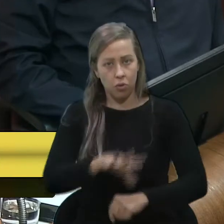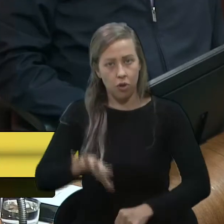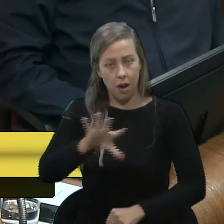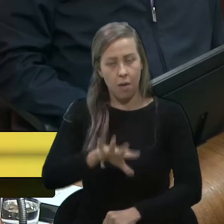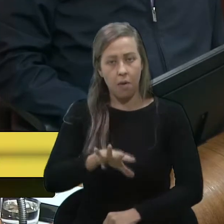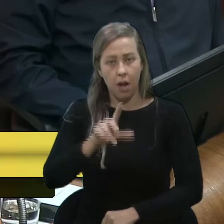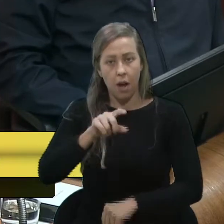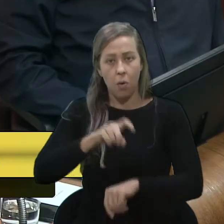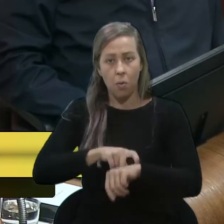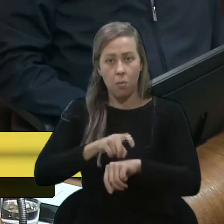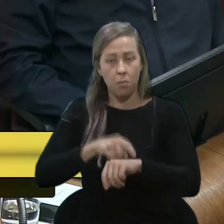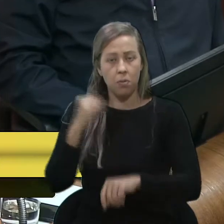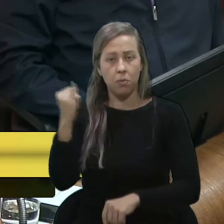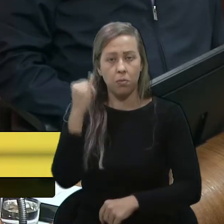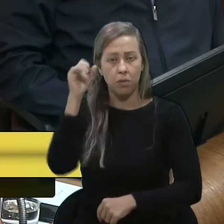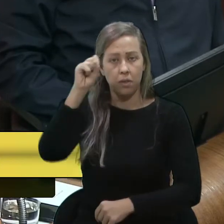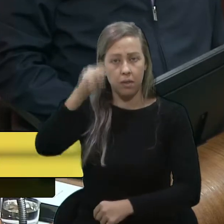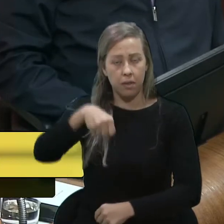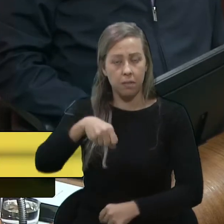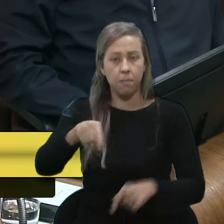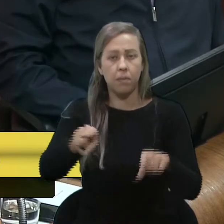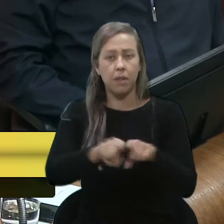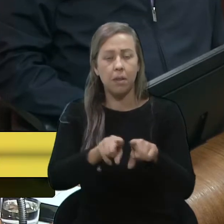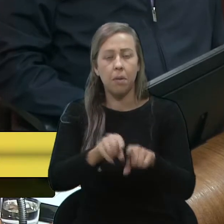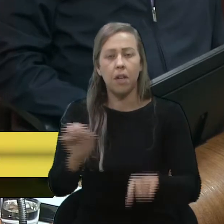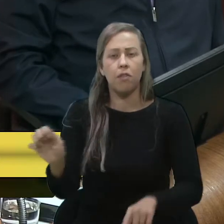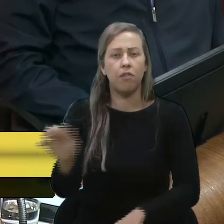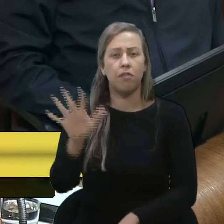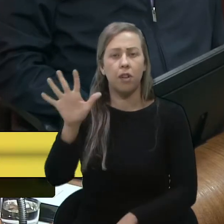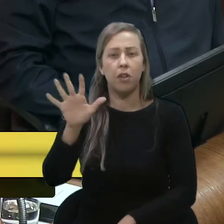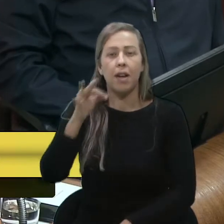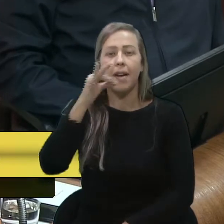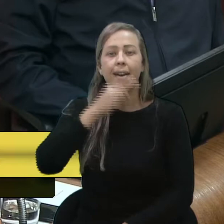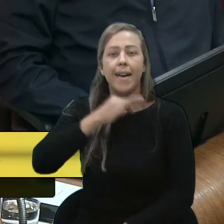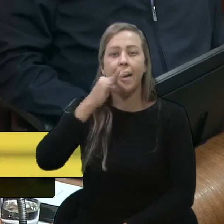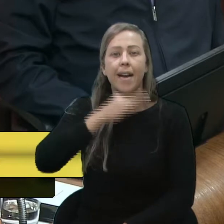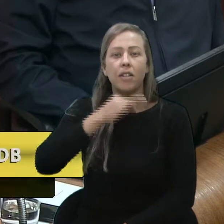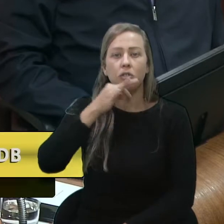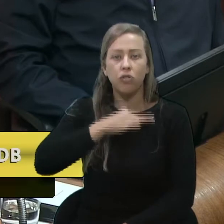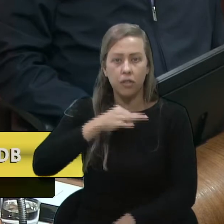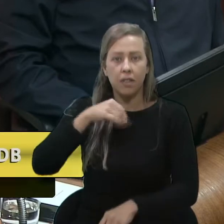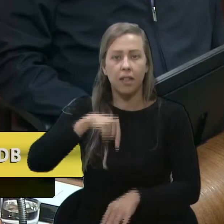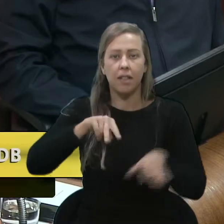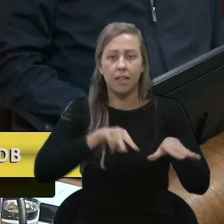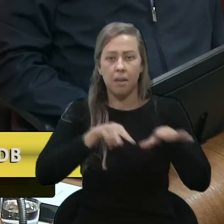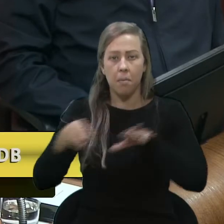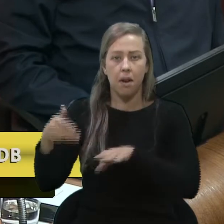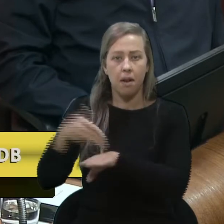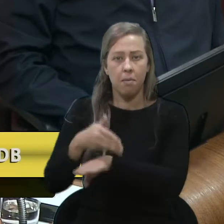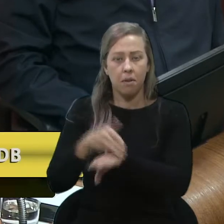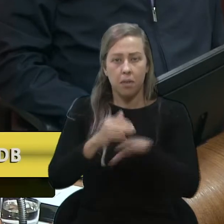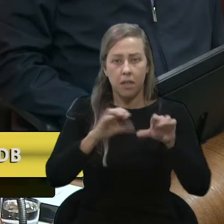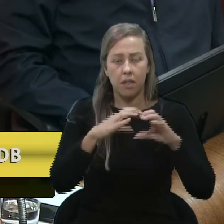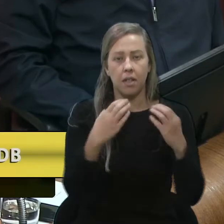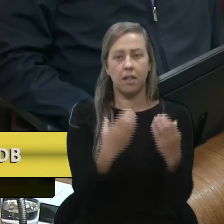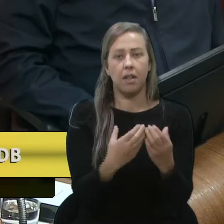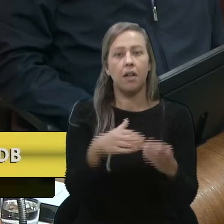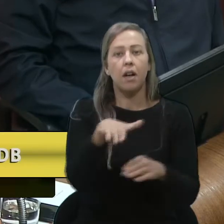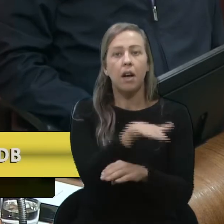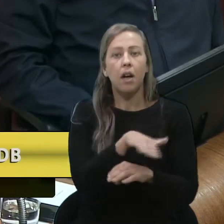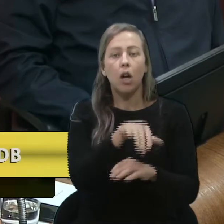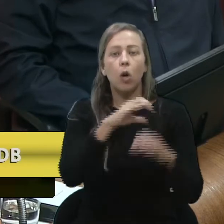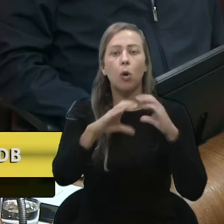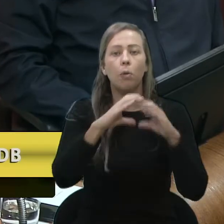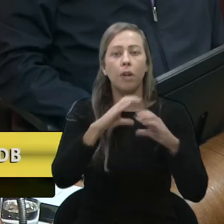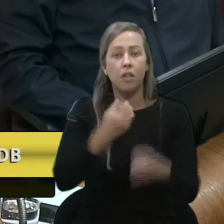momento extremamente importante, e também valorizar os caxienses que estão nessa semana, pessoas que vivem aqui,